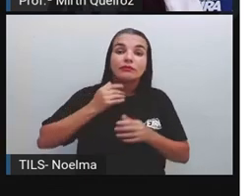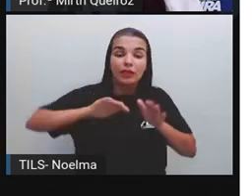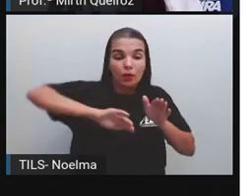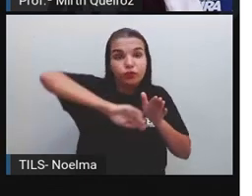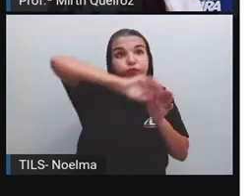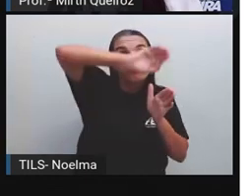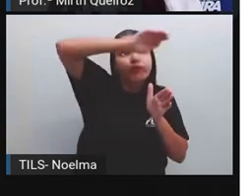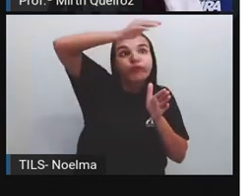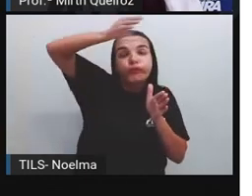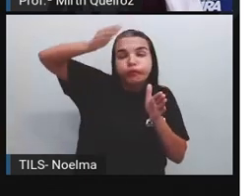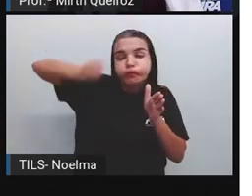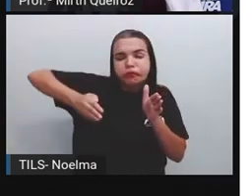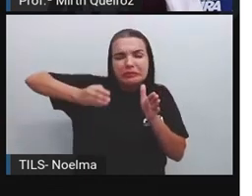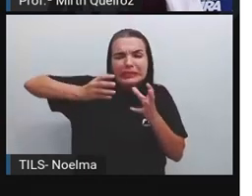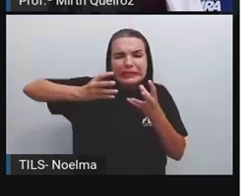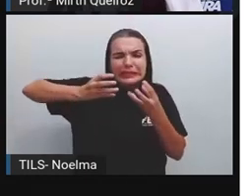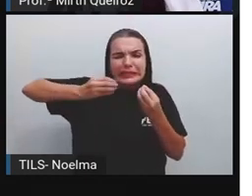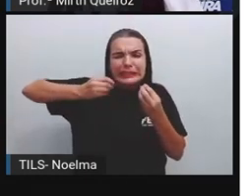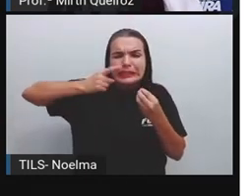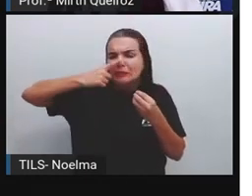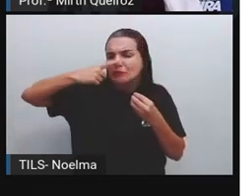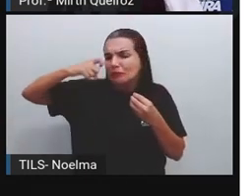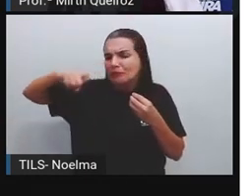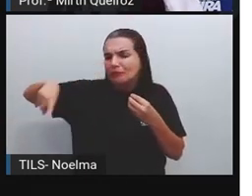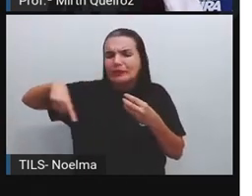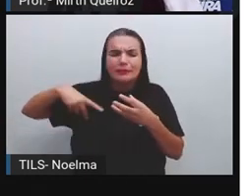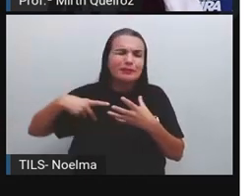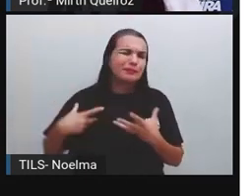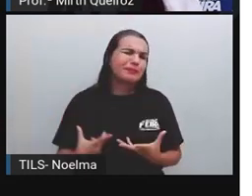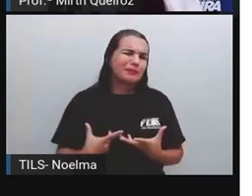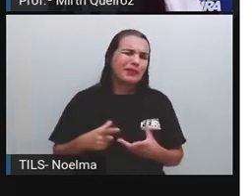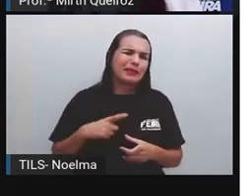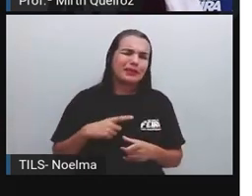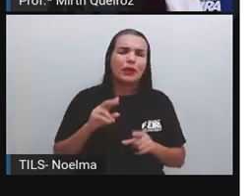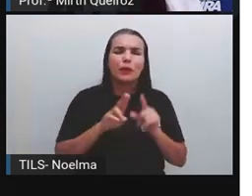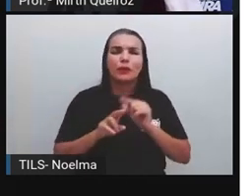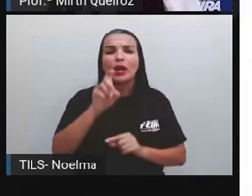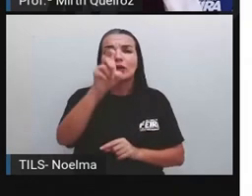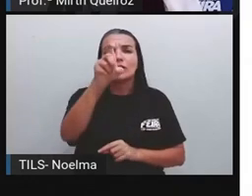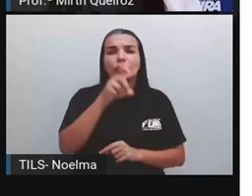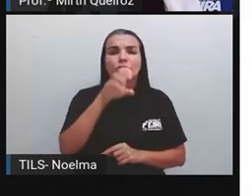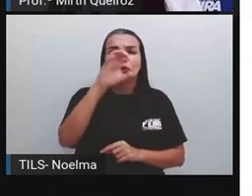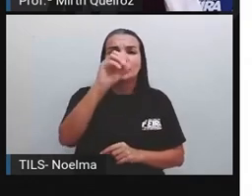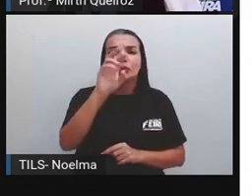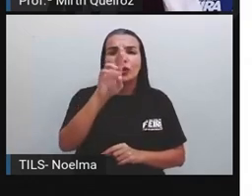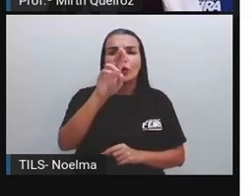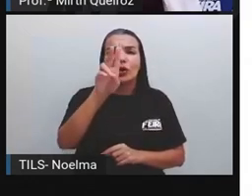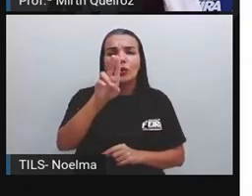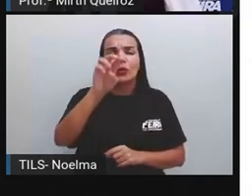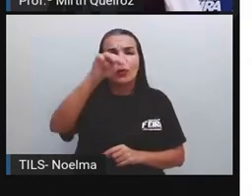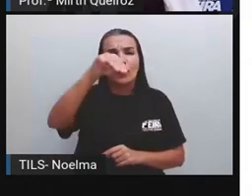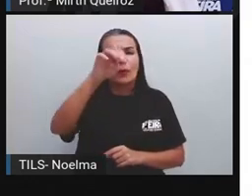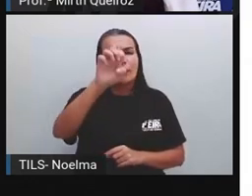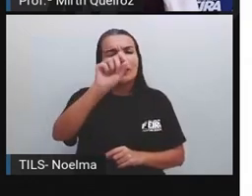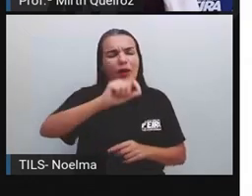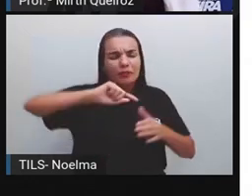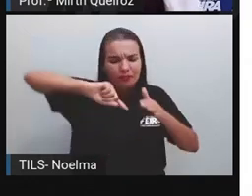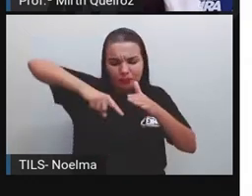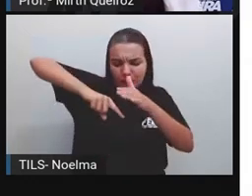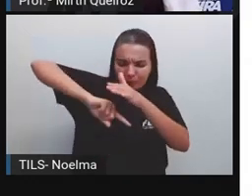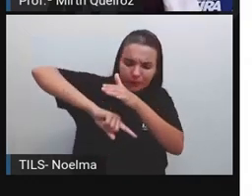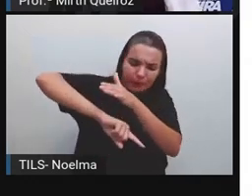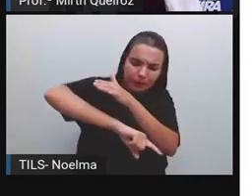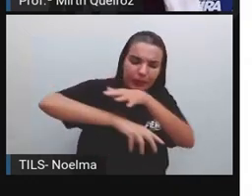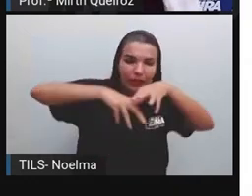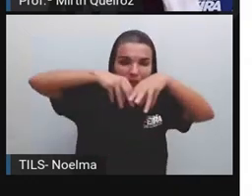não têm aterro sanitário, né? Que onde vai se produzir ali o chorume, vai se infiltrar no solo, né? E pode encontrar aí